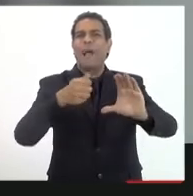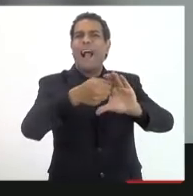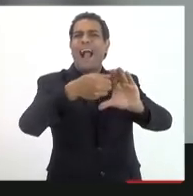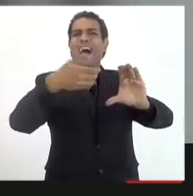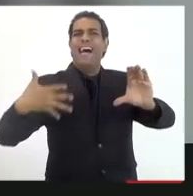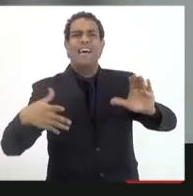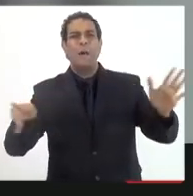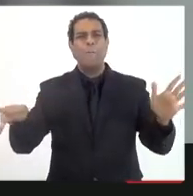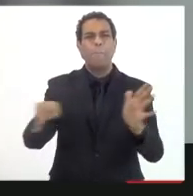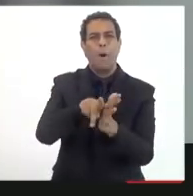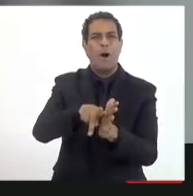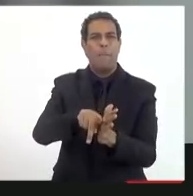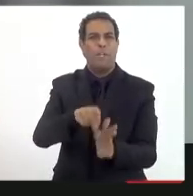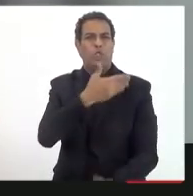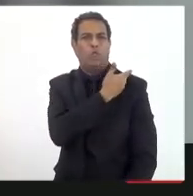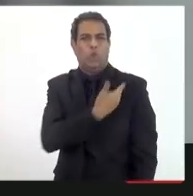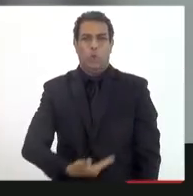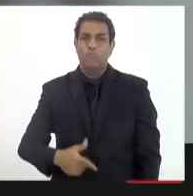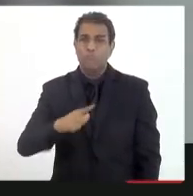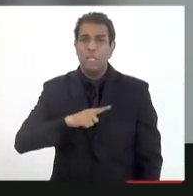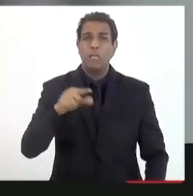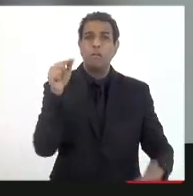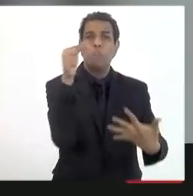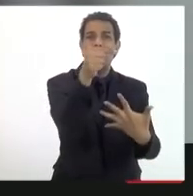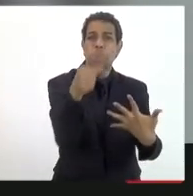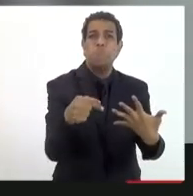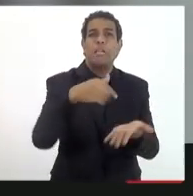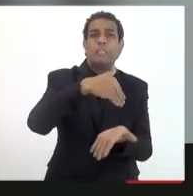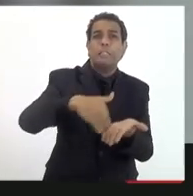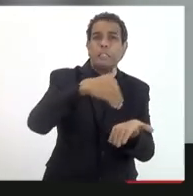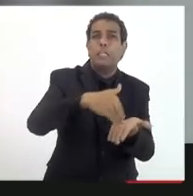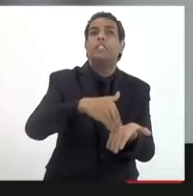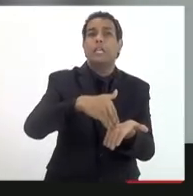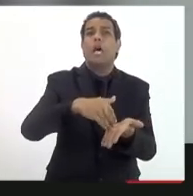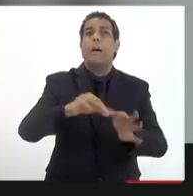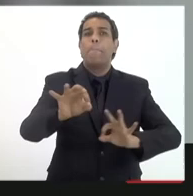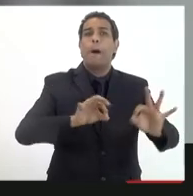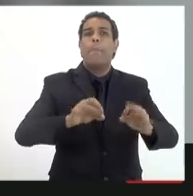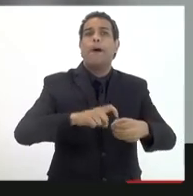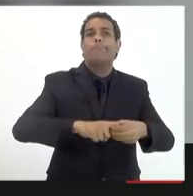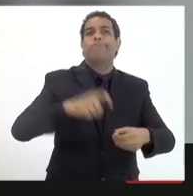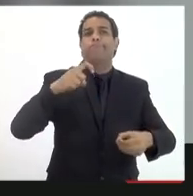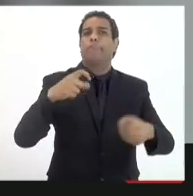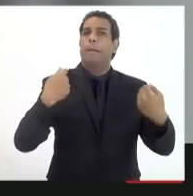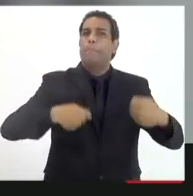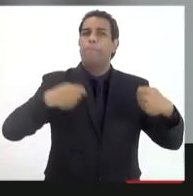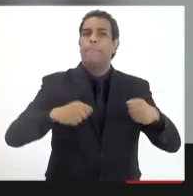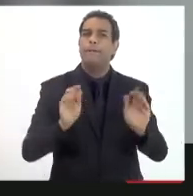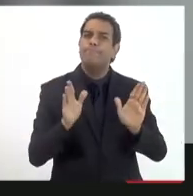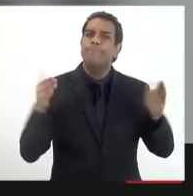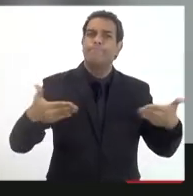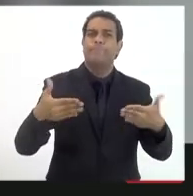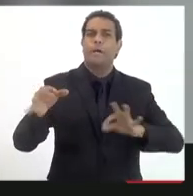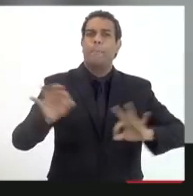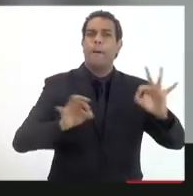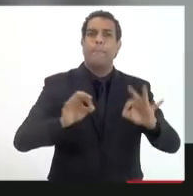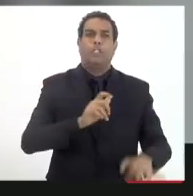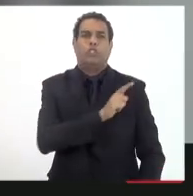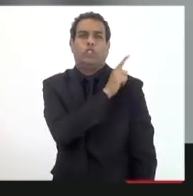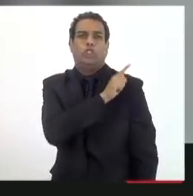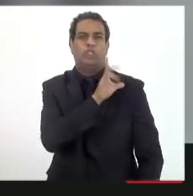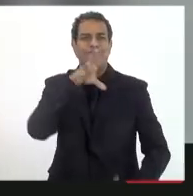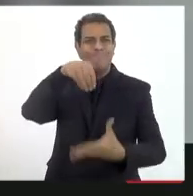eu vejo que tem as secretarias participando naturalmente elas tem que ter operação participação na operação do fundo